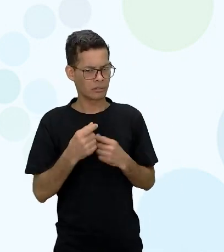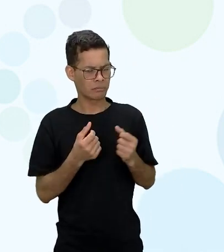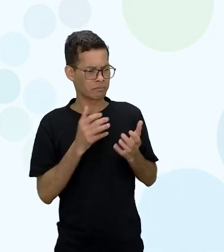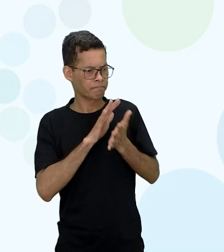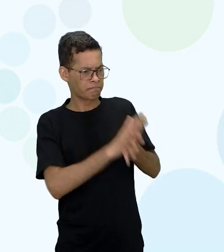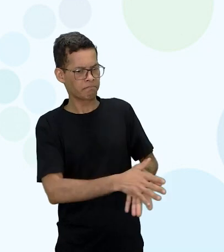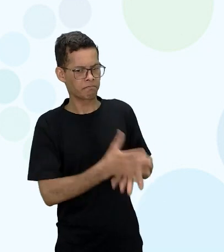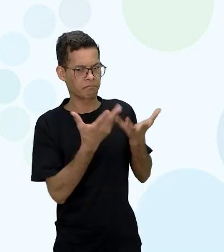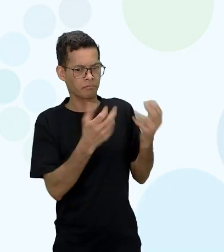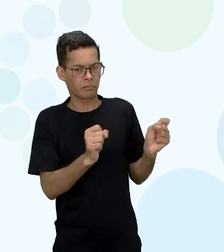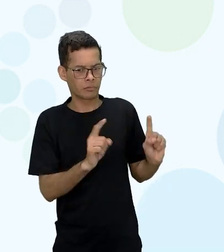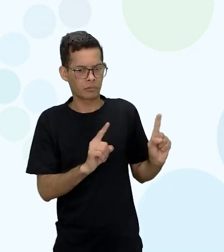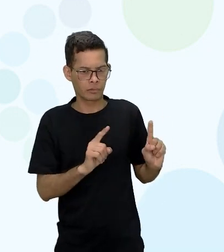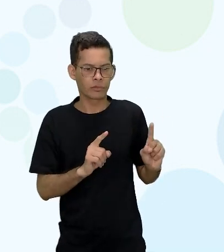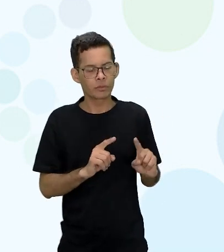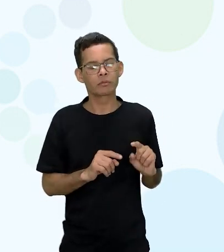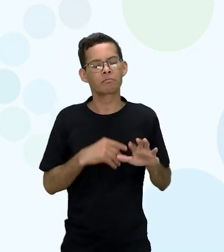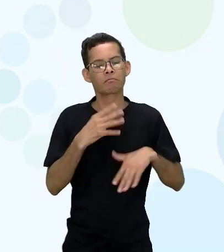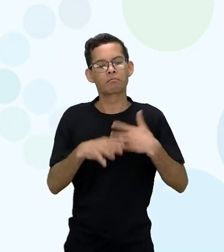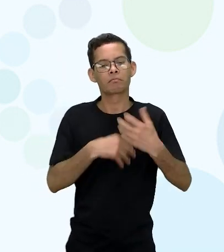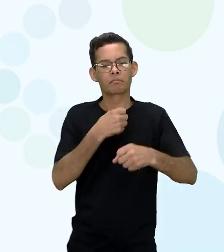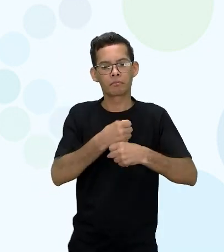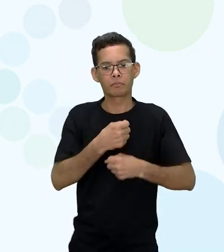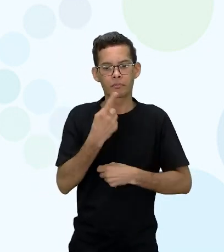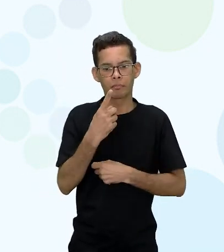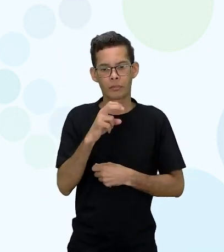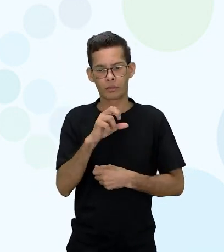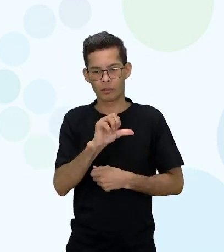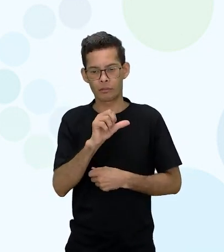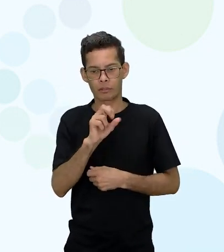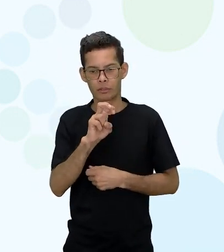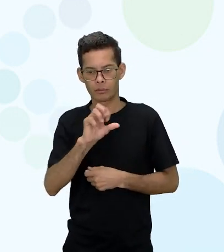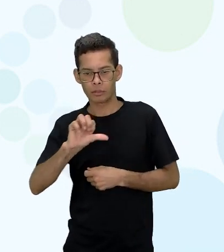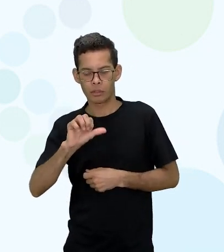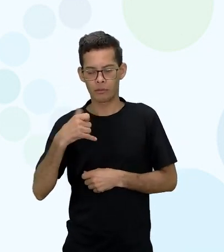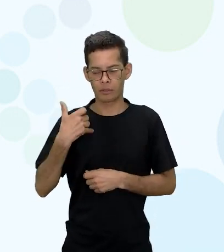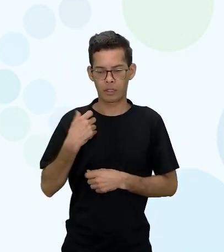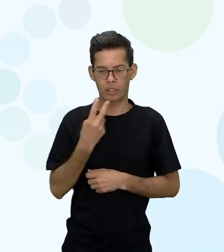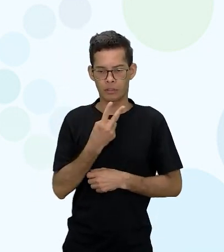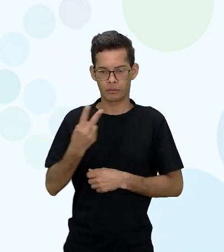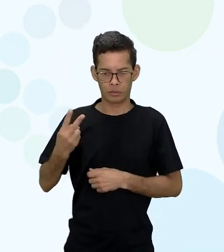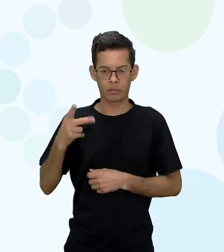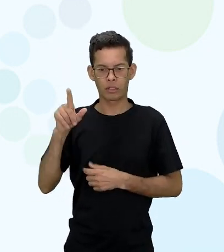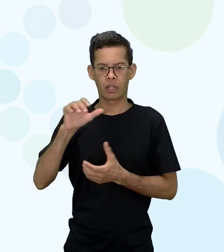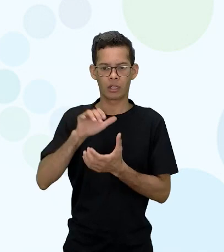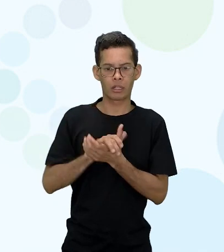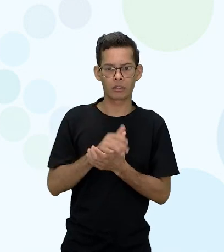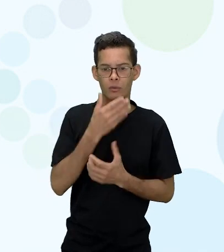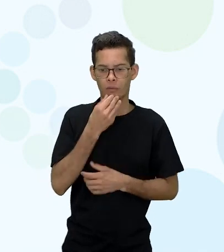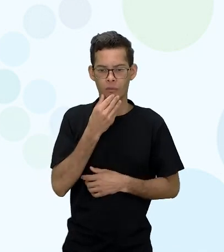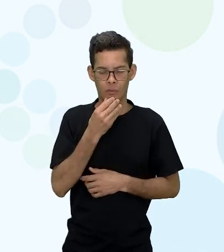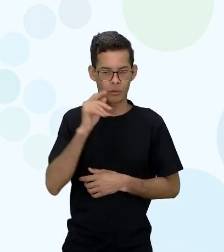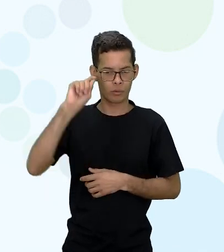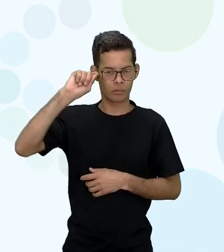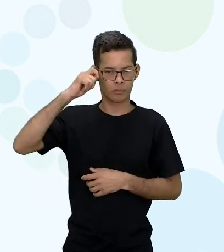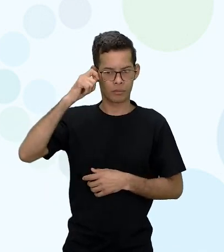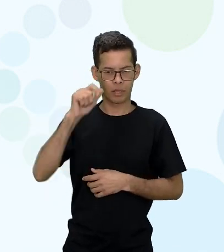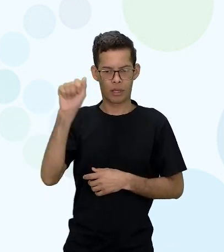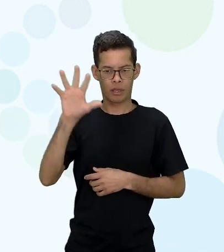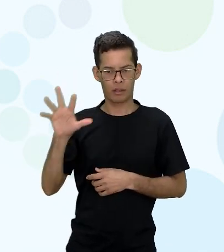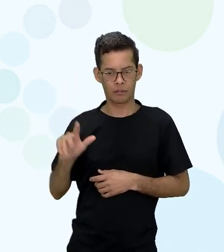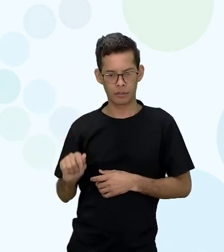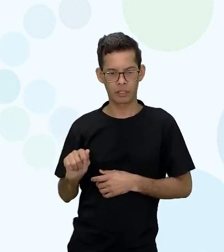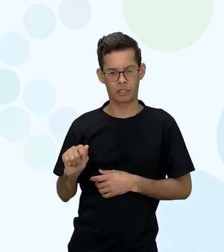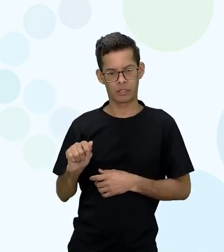rejeição. Em 1959, com 22 anos, ela se casou com um africano, Mamadou